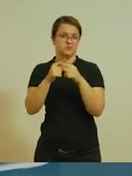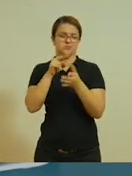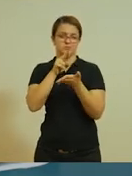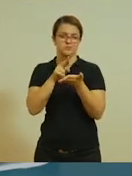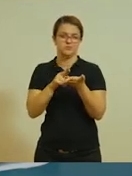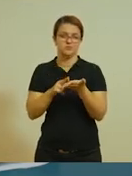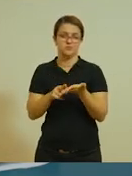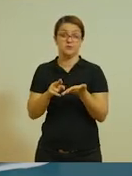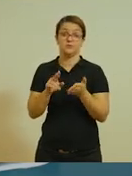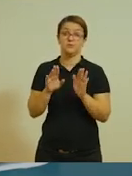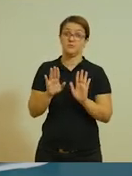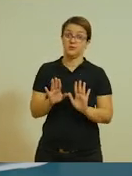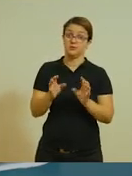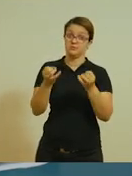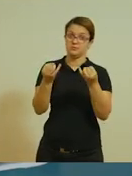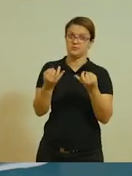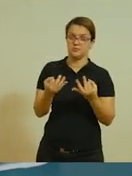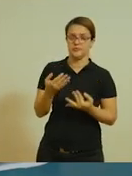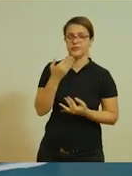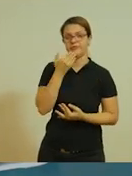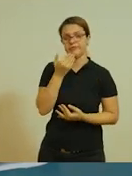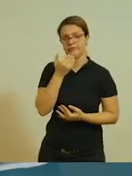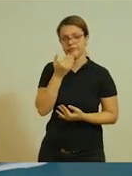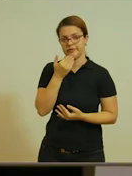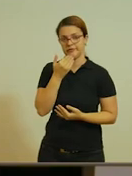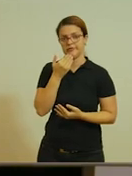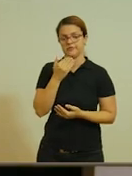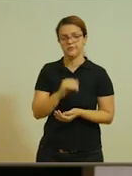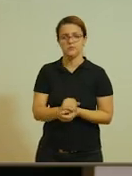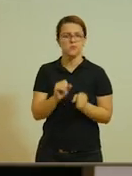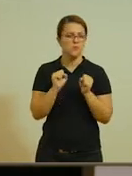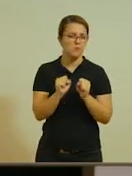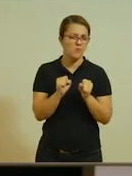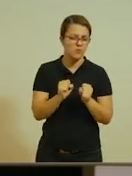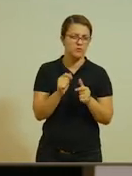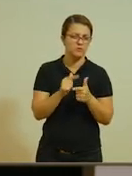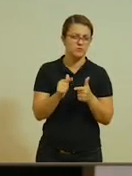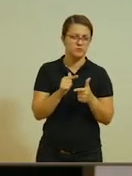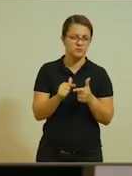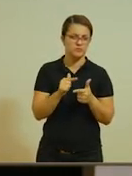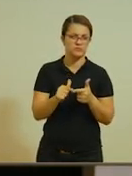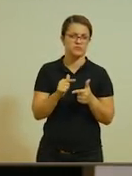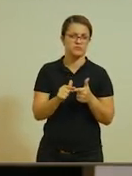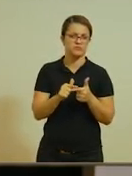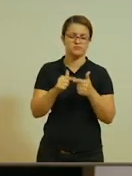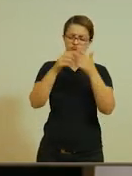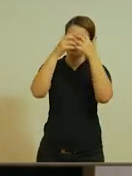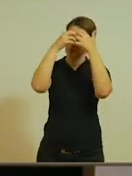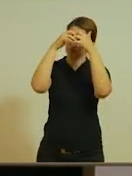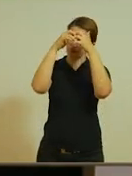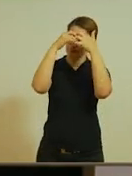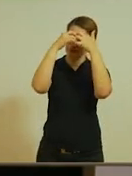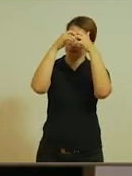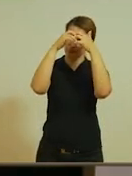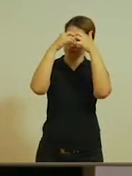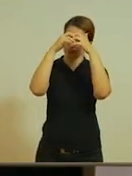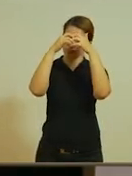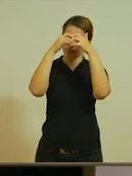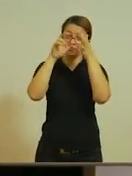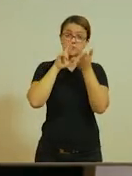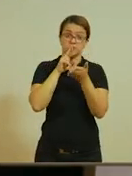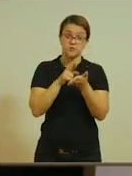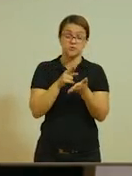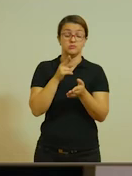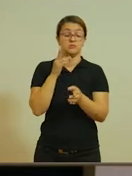multiplicação. Mas eu estou explicando a mais fácil delas. Você pode resolver esse problema através do cálculo mental. Ou